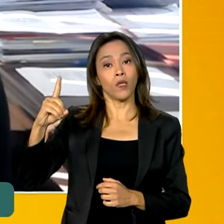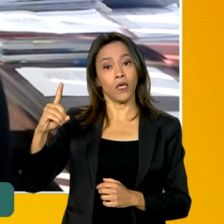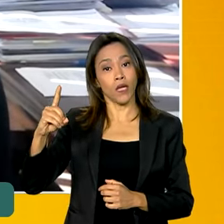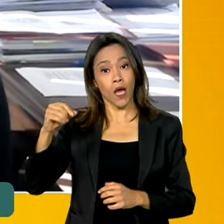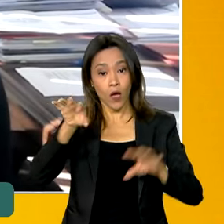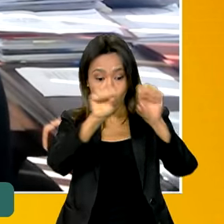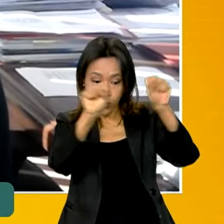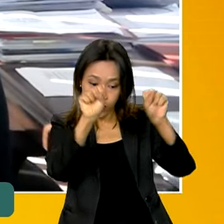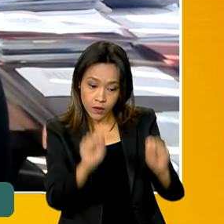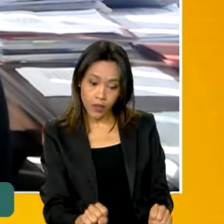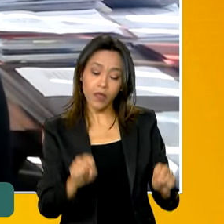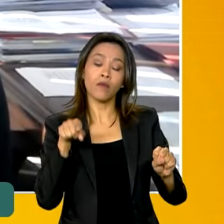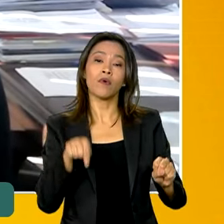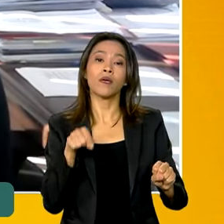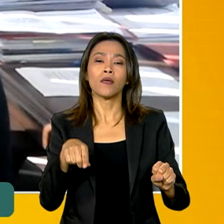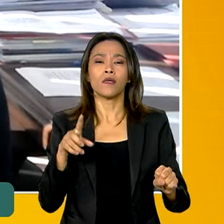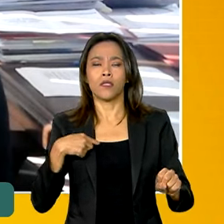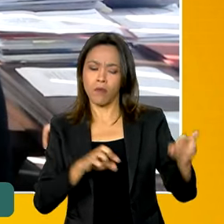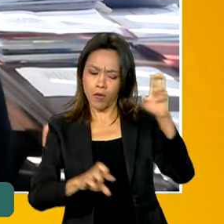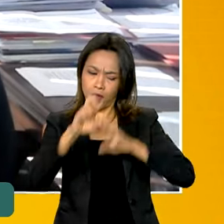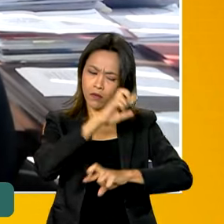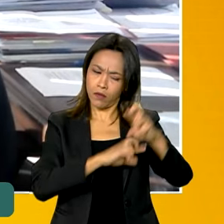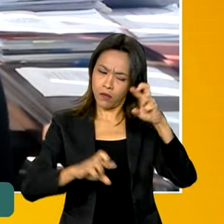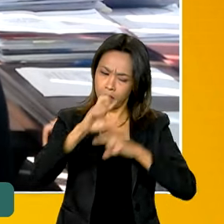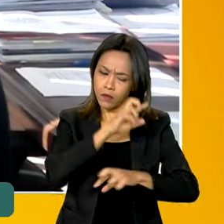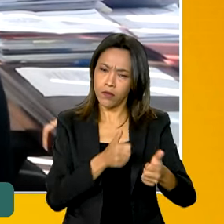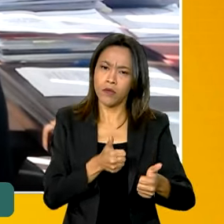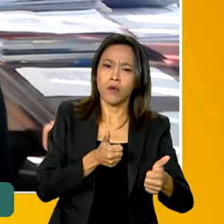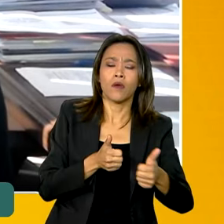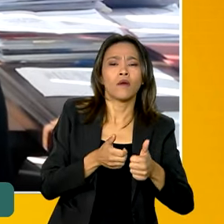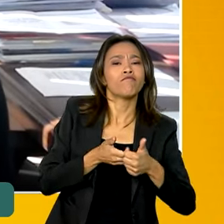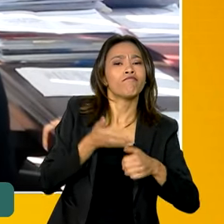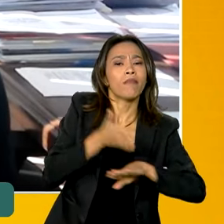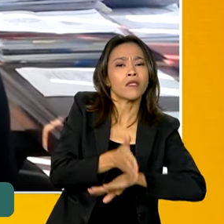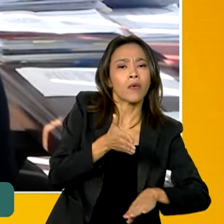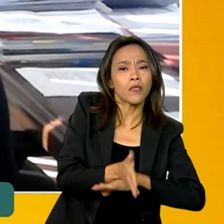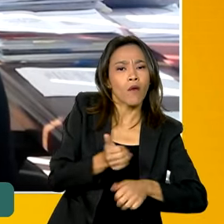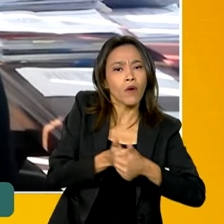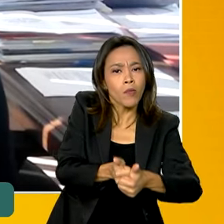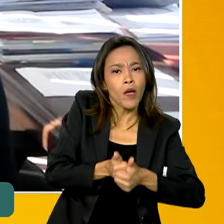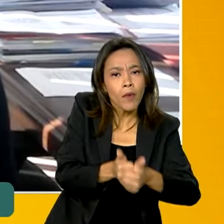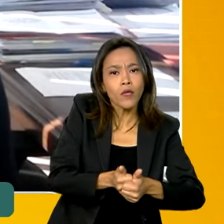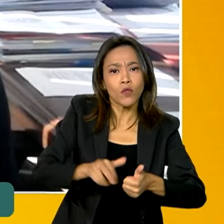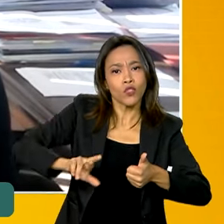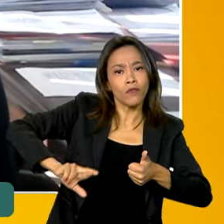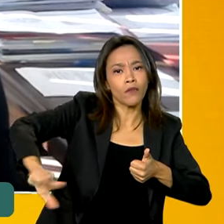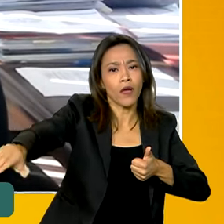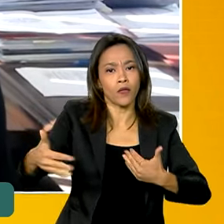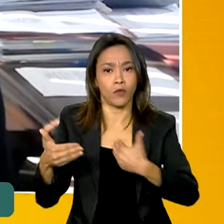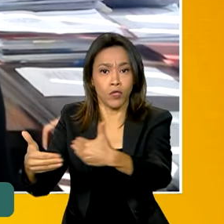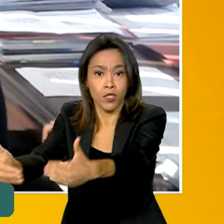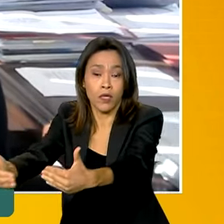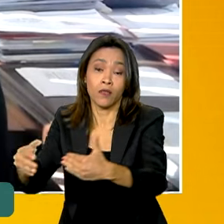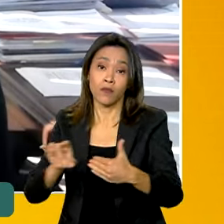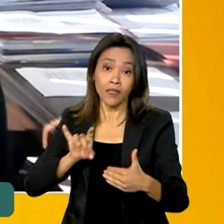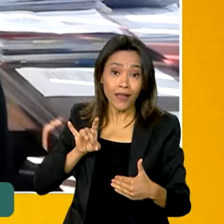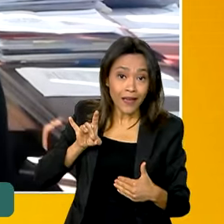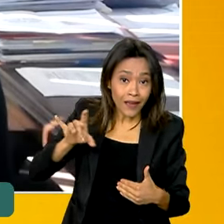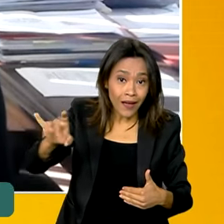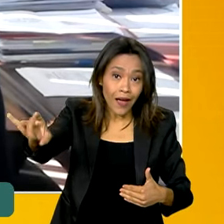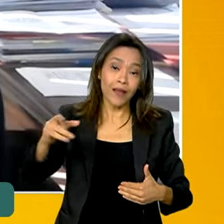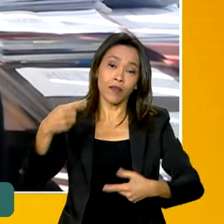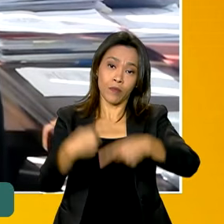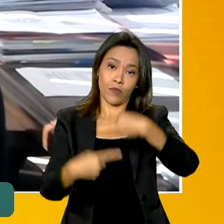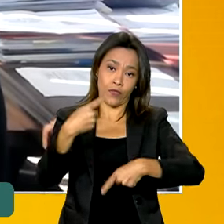assessorias de participação social e diversidade em todos os ministérios, para que em cada política pública do governo